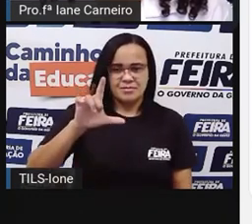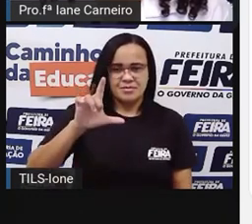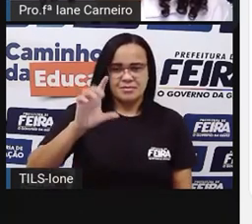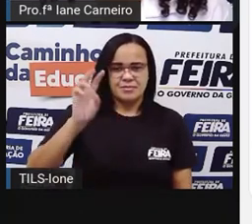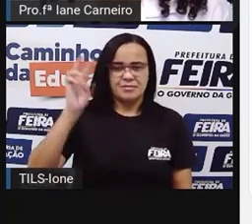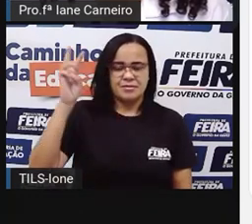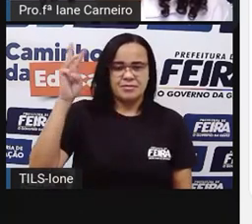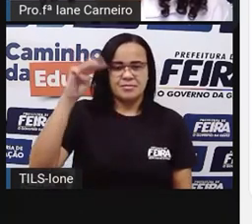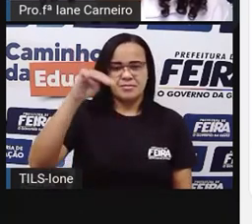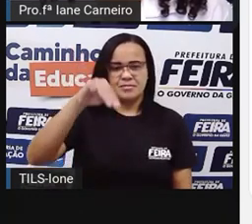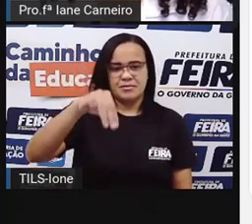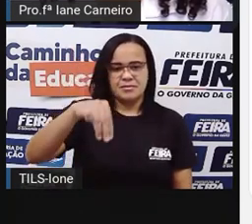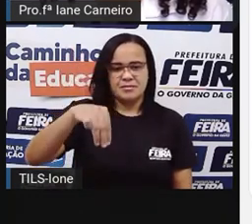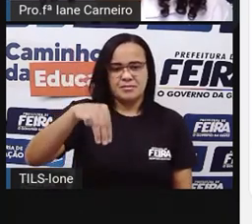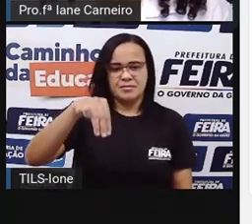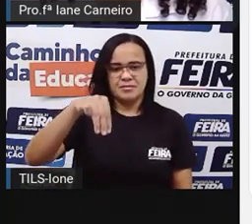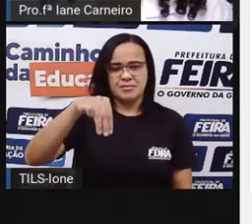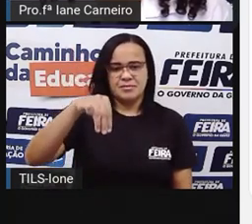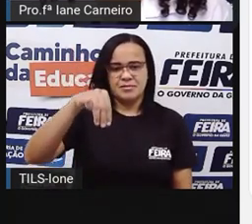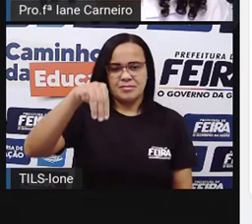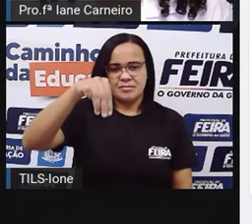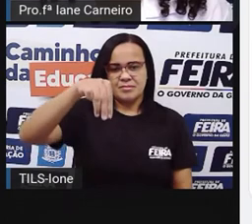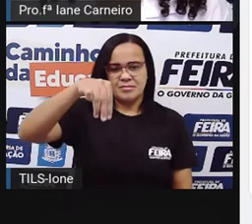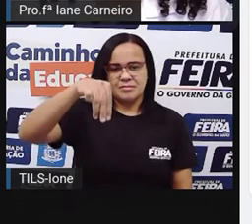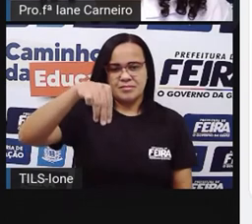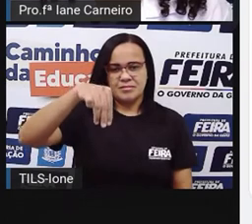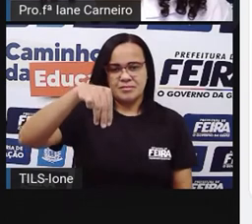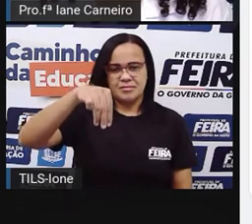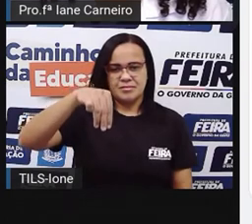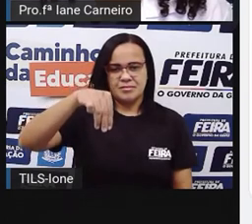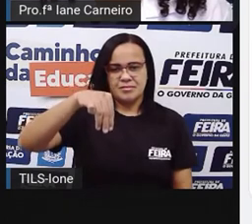Aí é uma questão de treino. Ó o Mê.